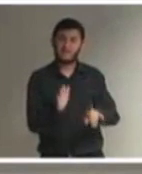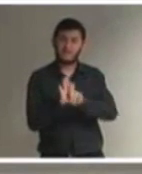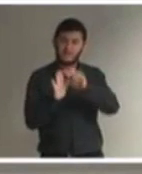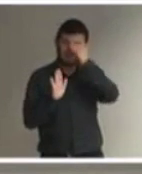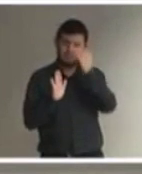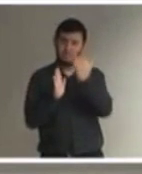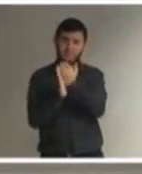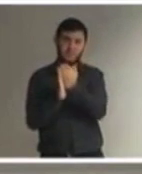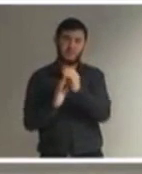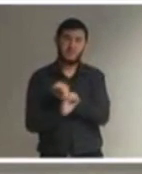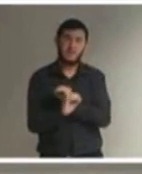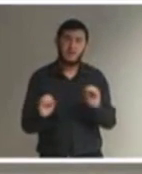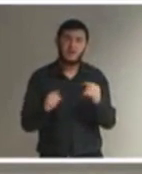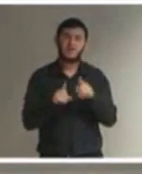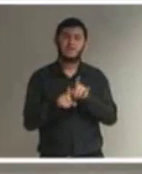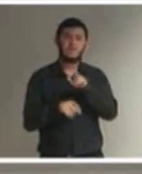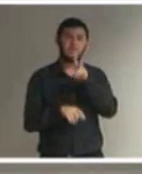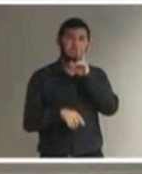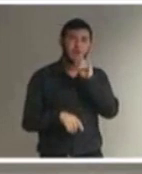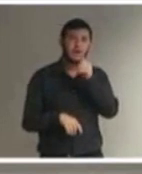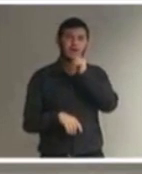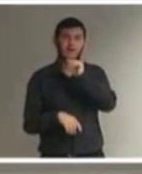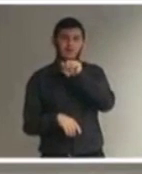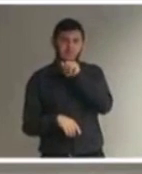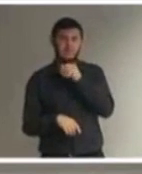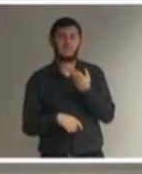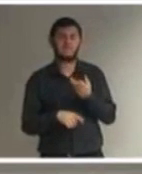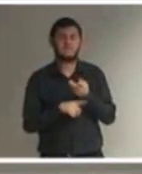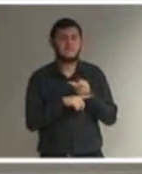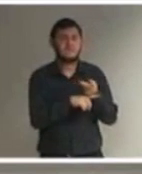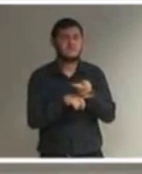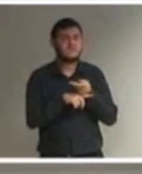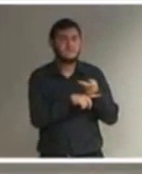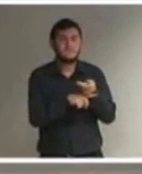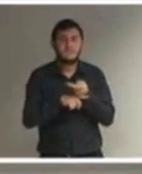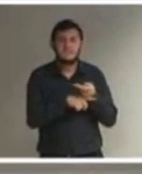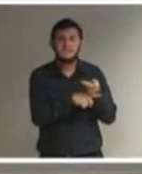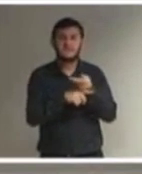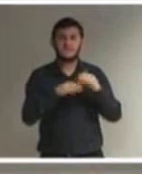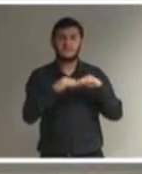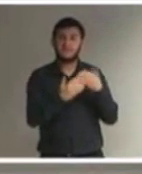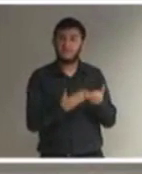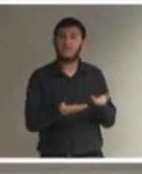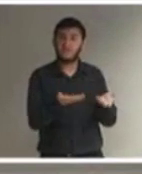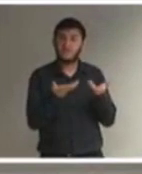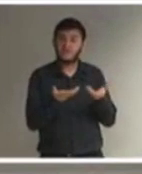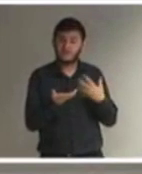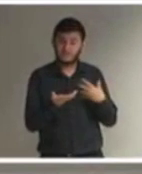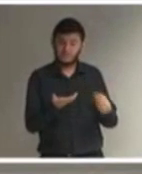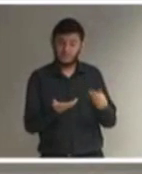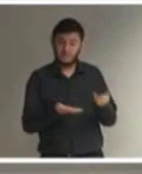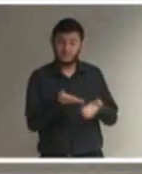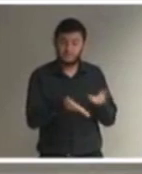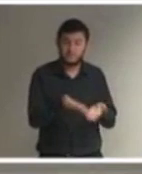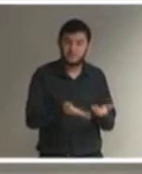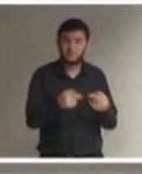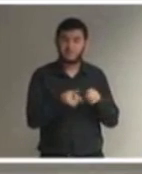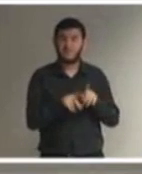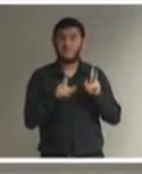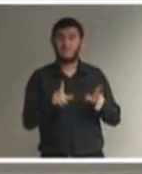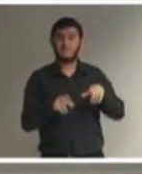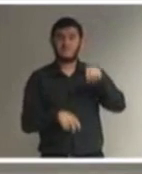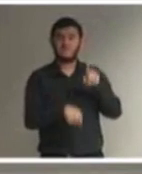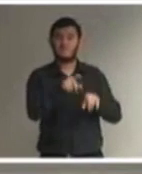mães viviam a procura de uma escola que quisesse receber seu filho, como se fosse uma opção da escola.